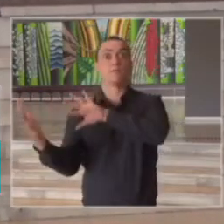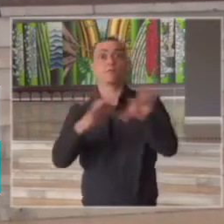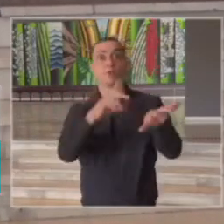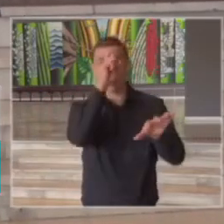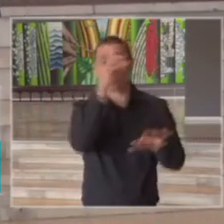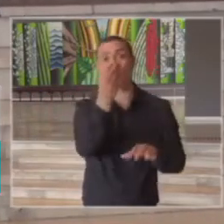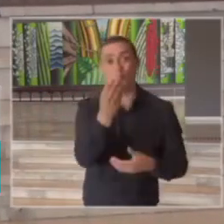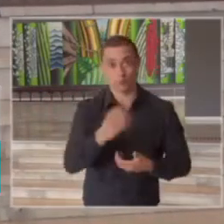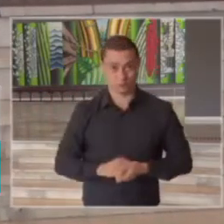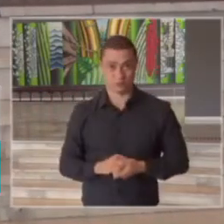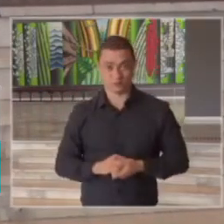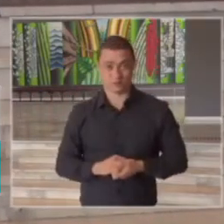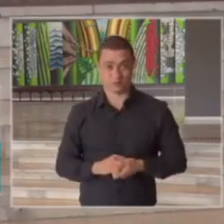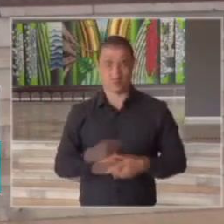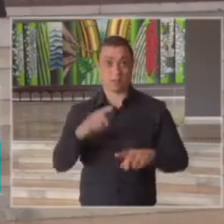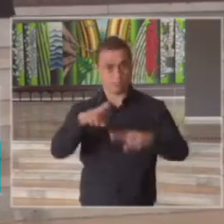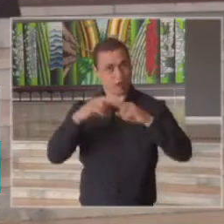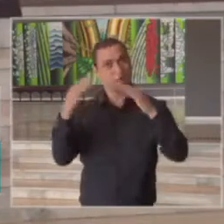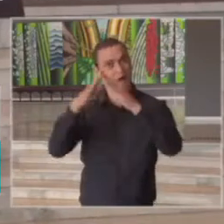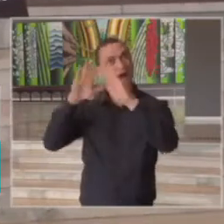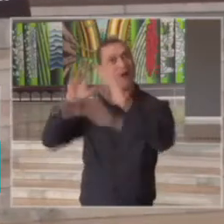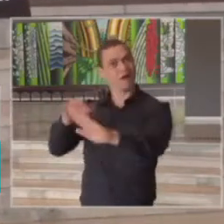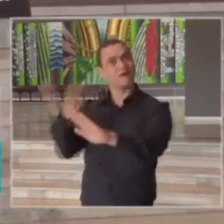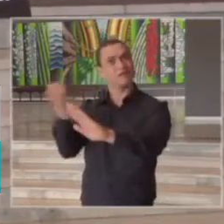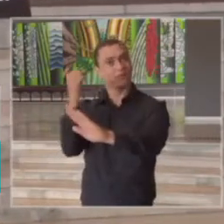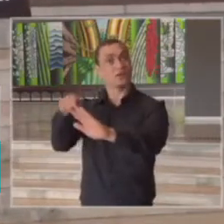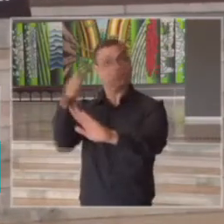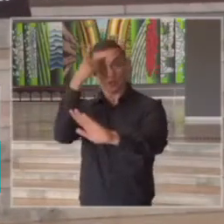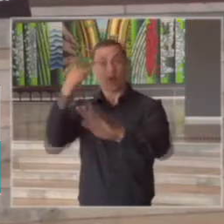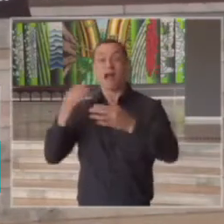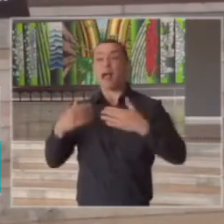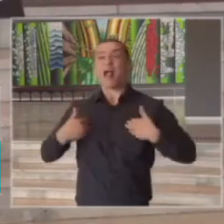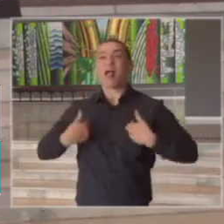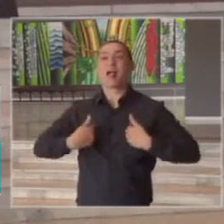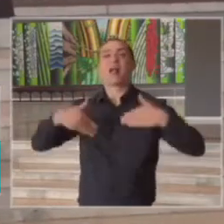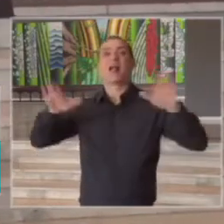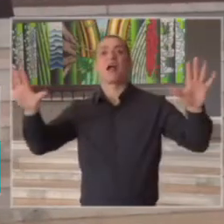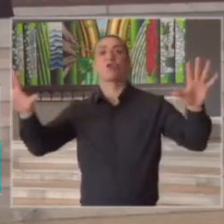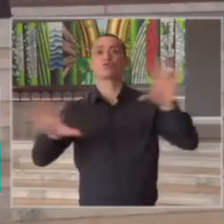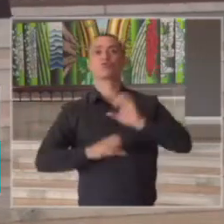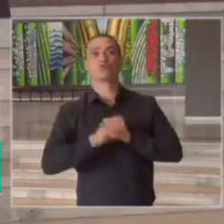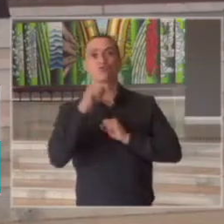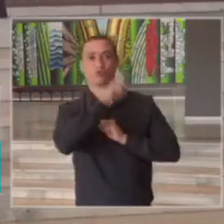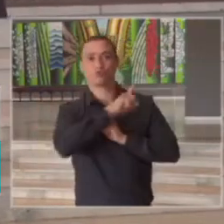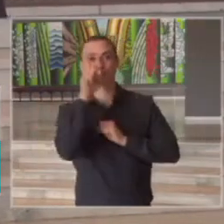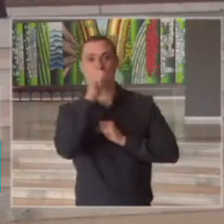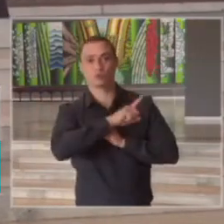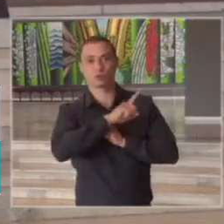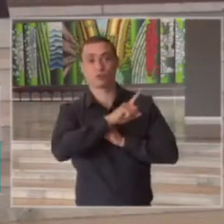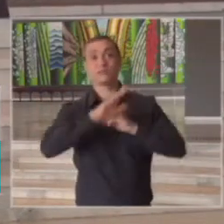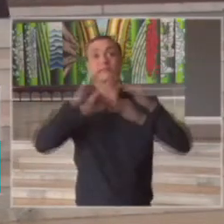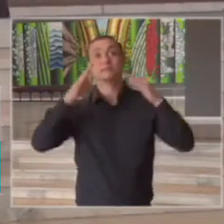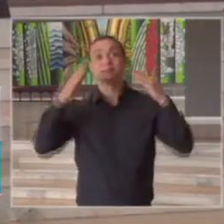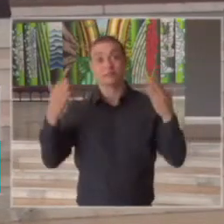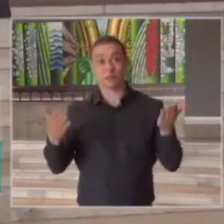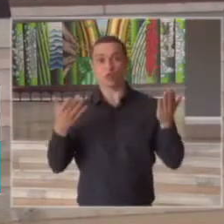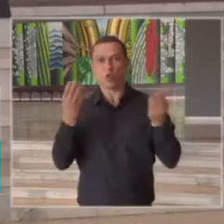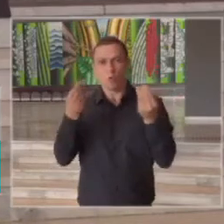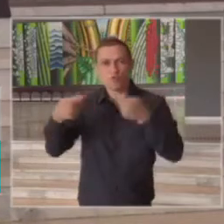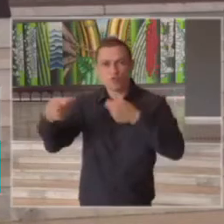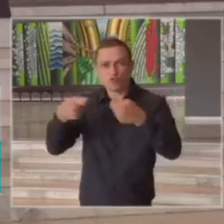pressupõe a quarentena essas pessoas vão se expor vão se infectar então a medida de controle